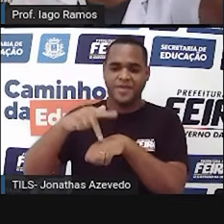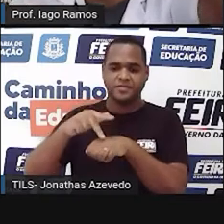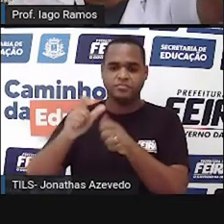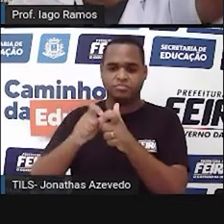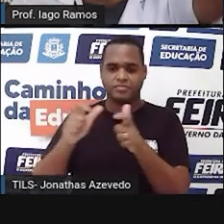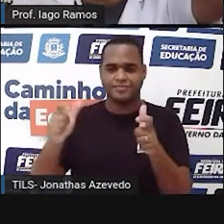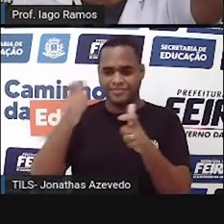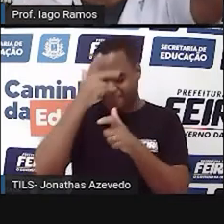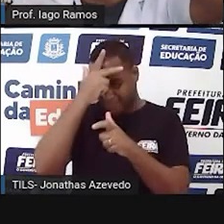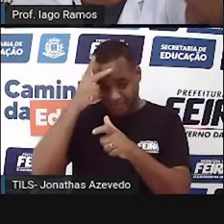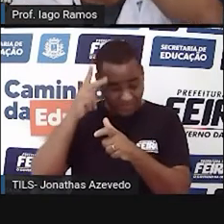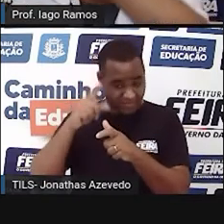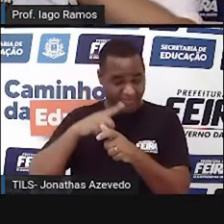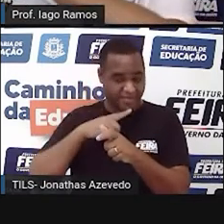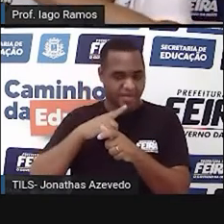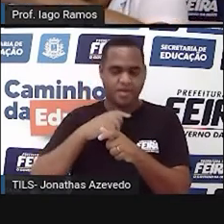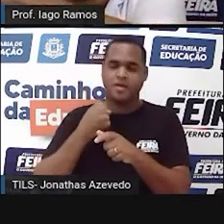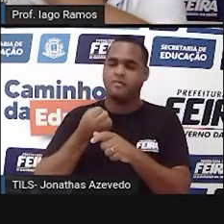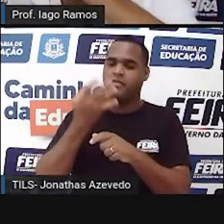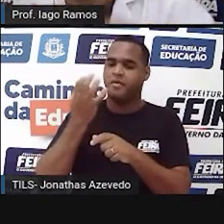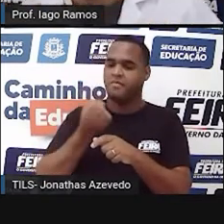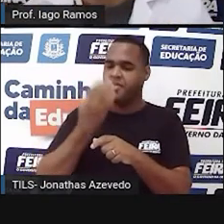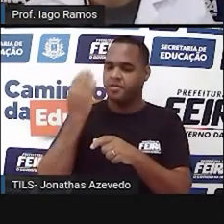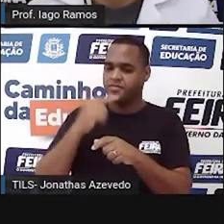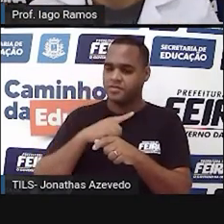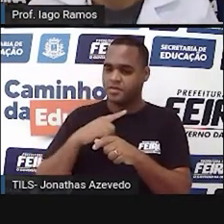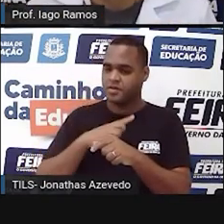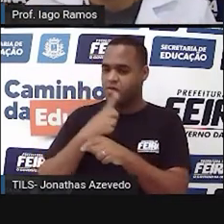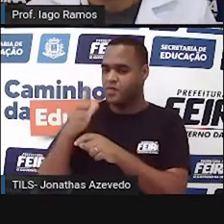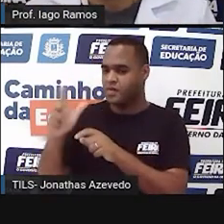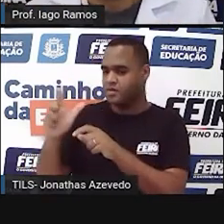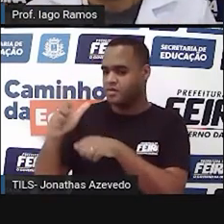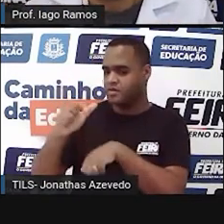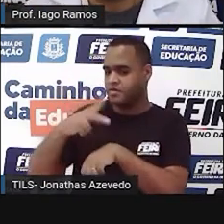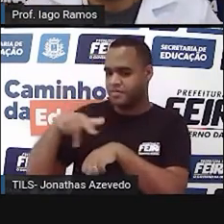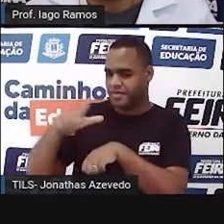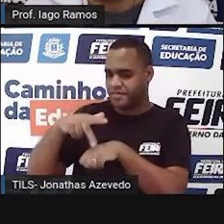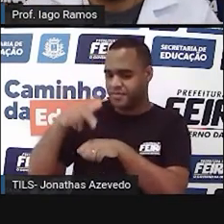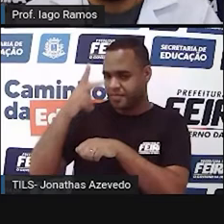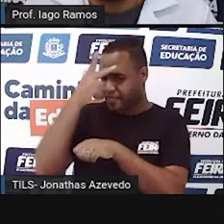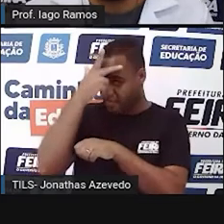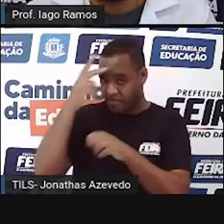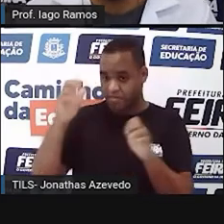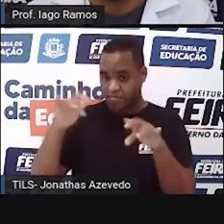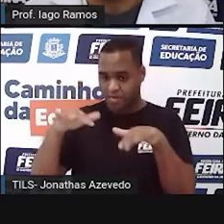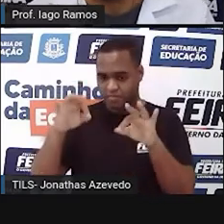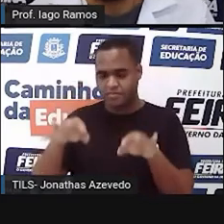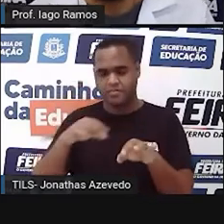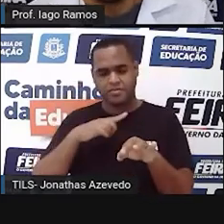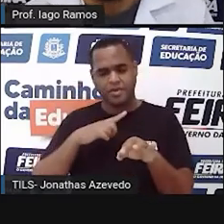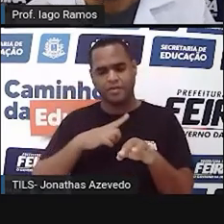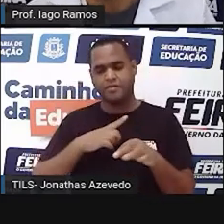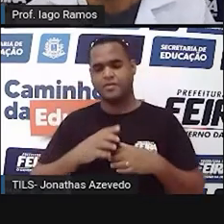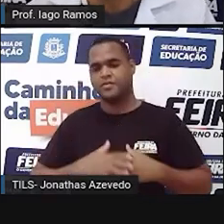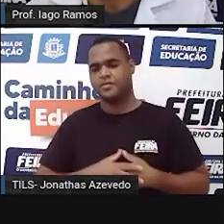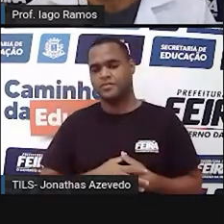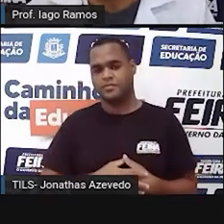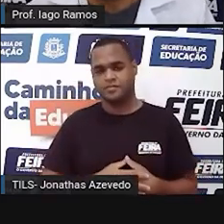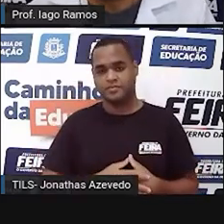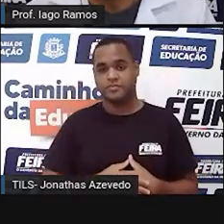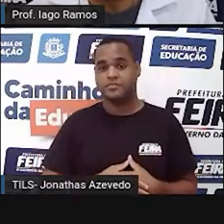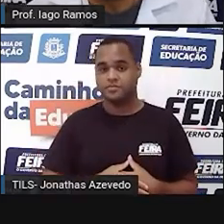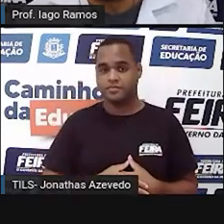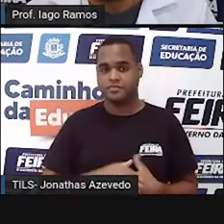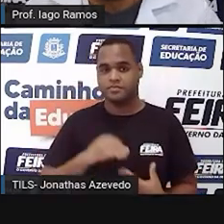países, a população, até chegar o mais populoso, o maiorzão. Vamos pensar assim. Então, ali,